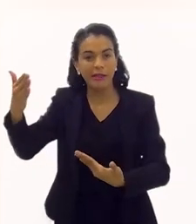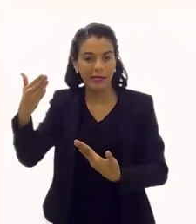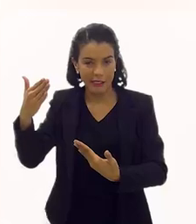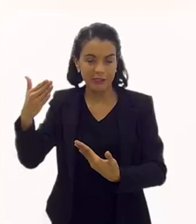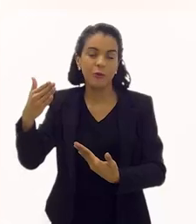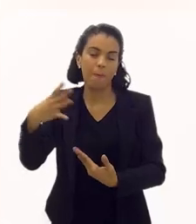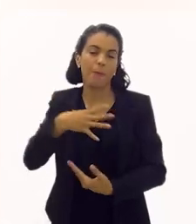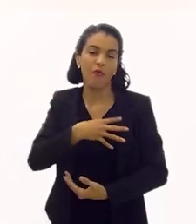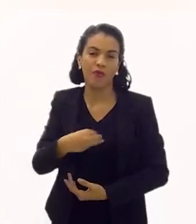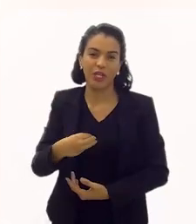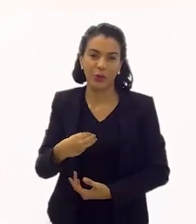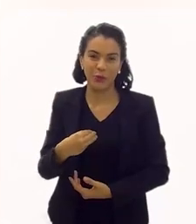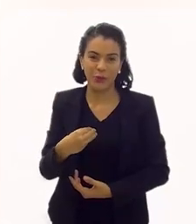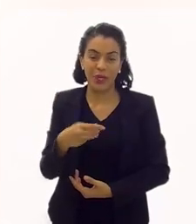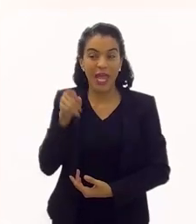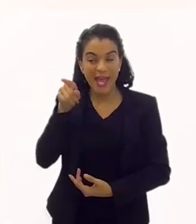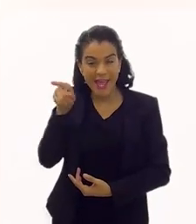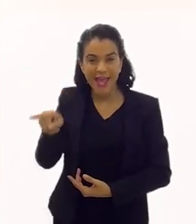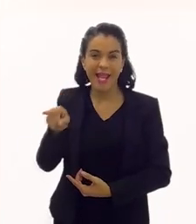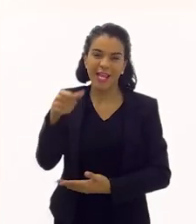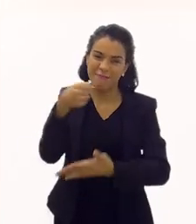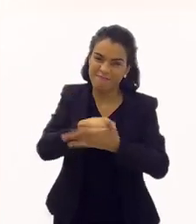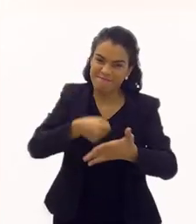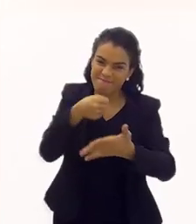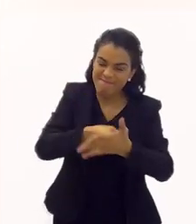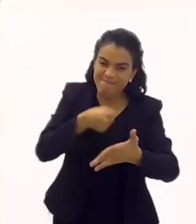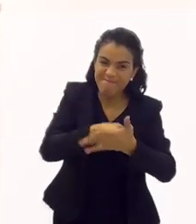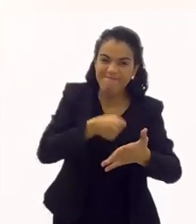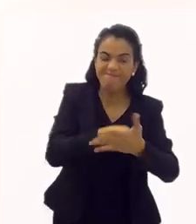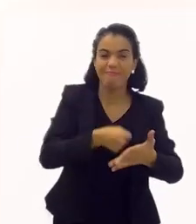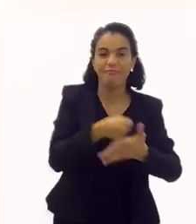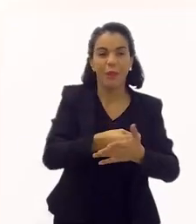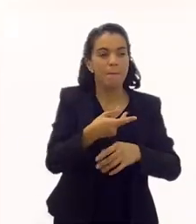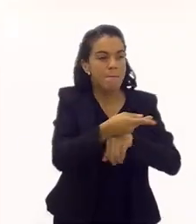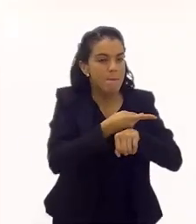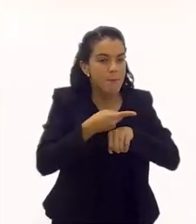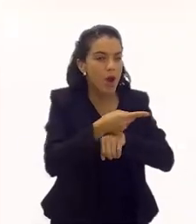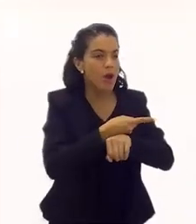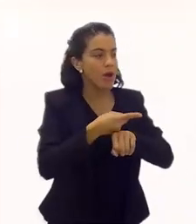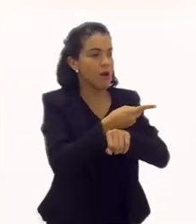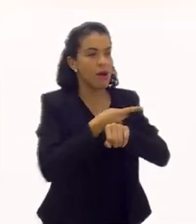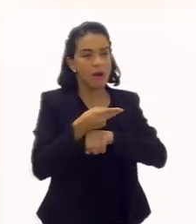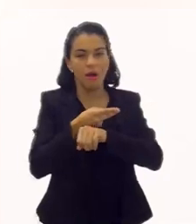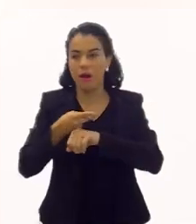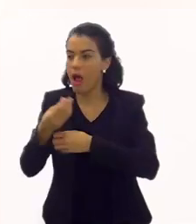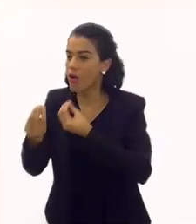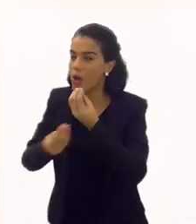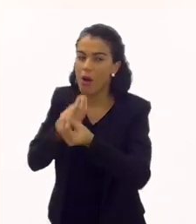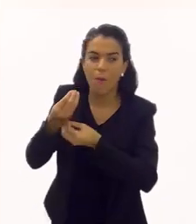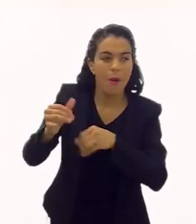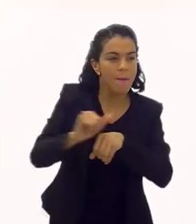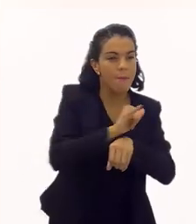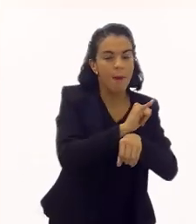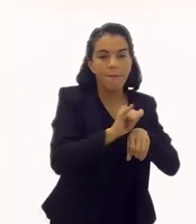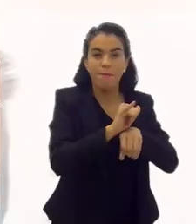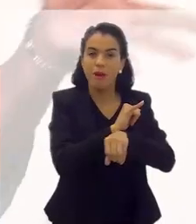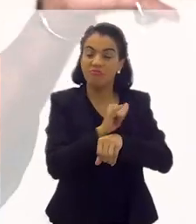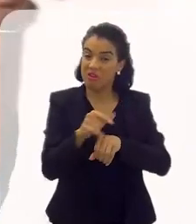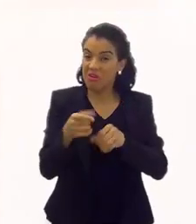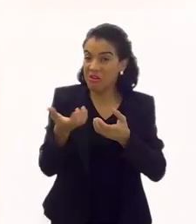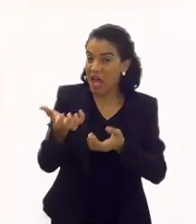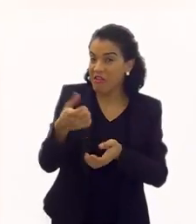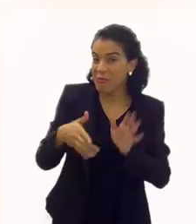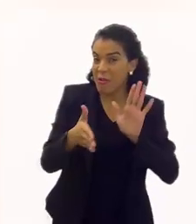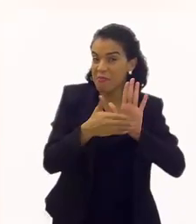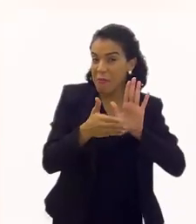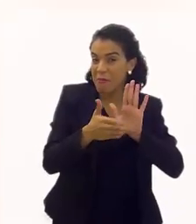devo ao Expo Religião uma inspiração do meu filho, que me fez lutar e correr atrás e procurar. E quero